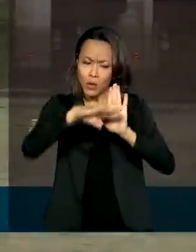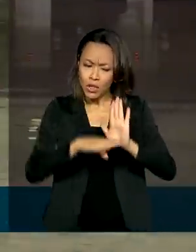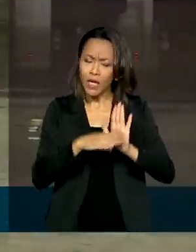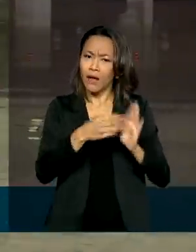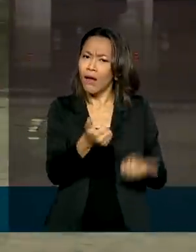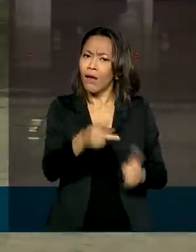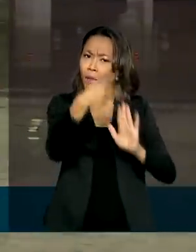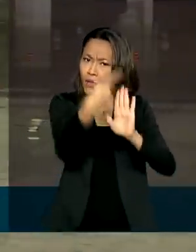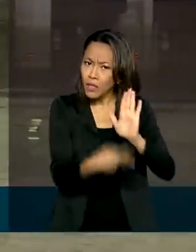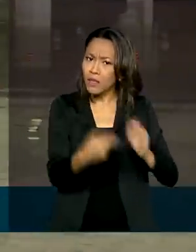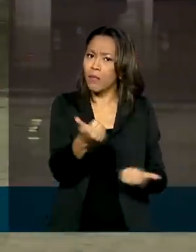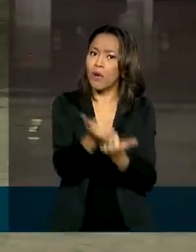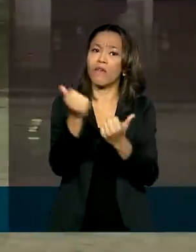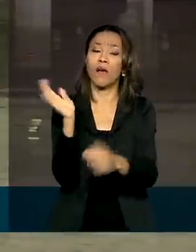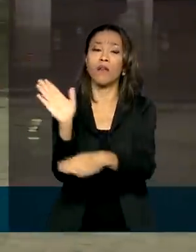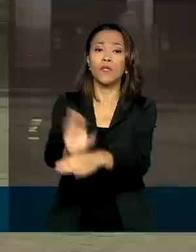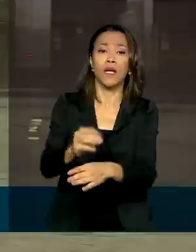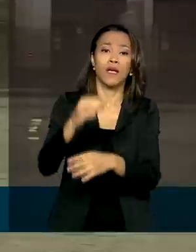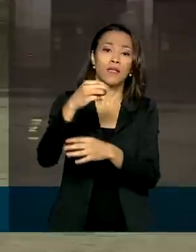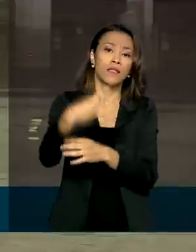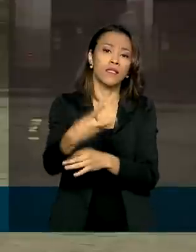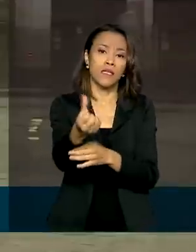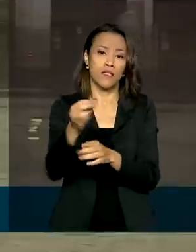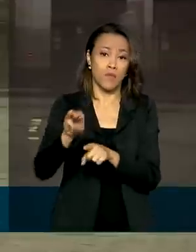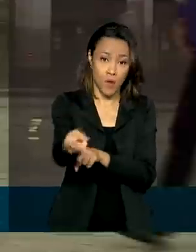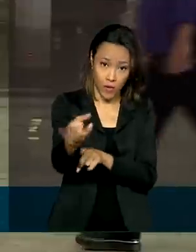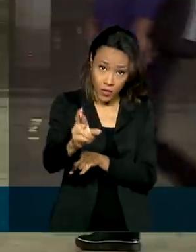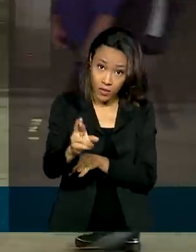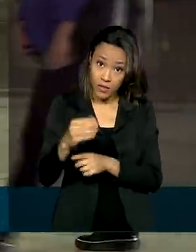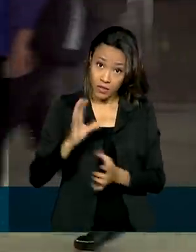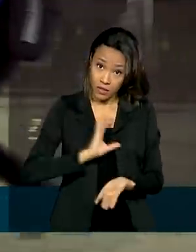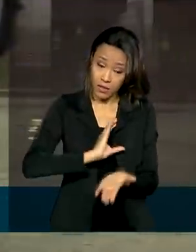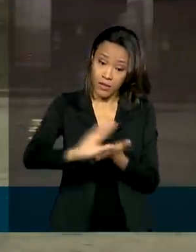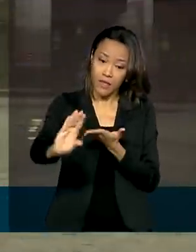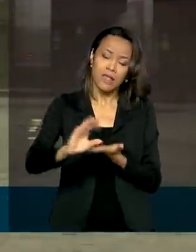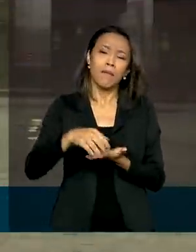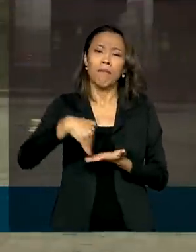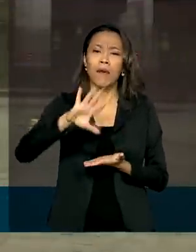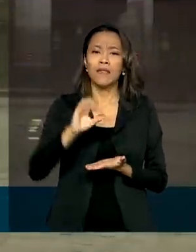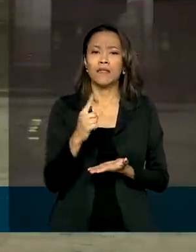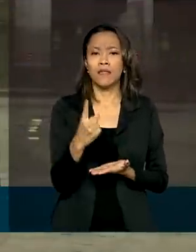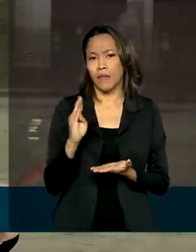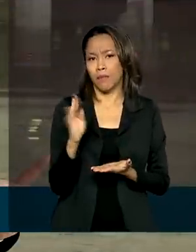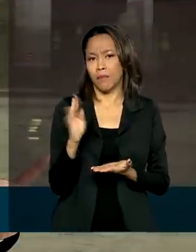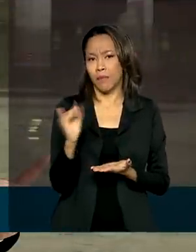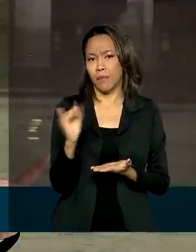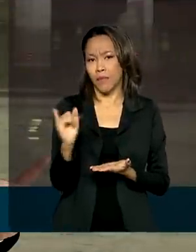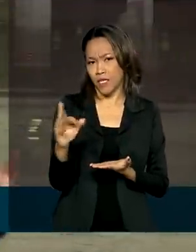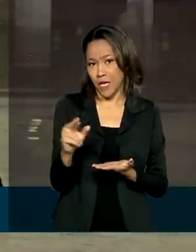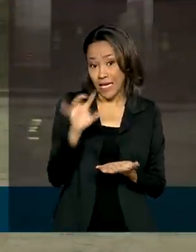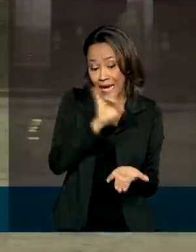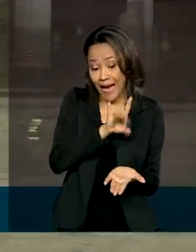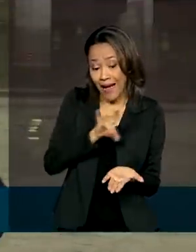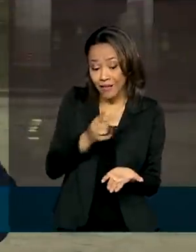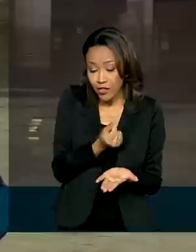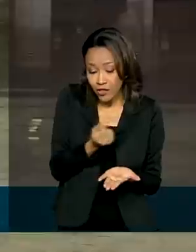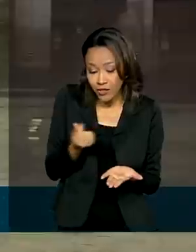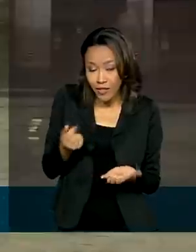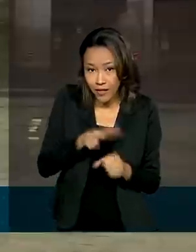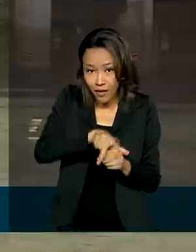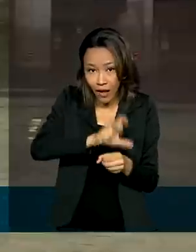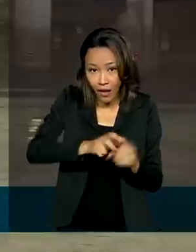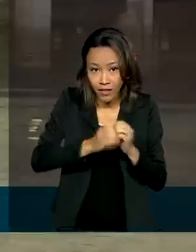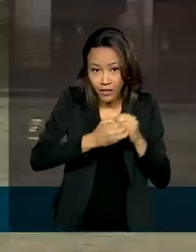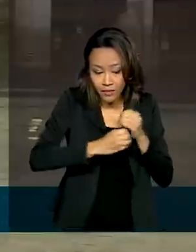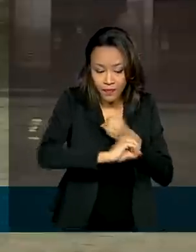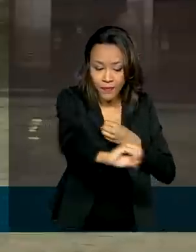36 milhões de pessoas, com investimentos de mais de 50 bilhões de reais. Estima-se que cada investido em saneamento, o